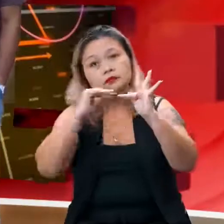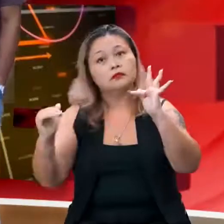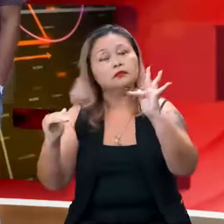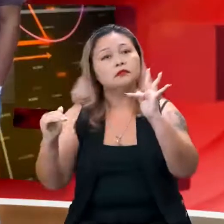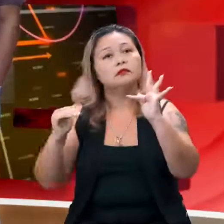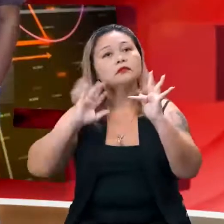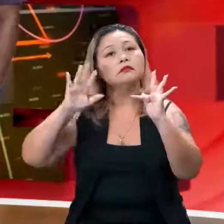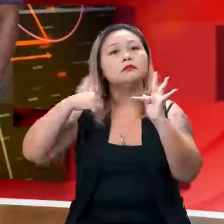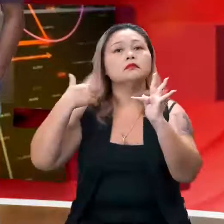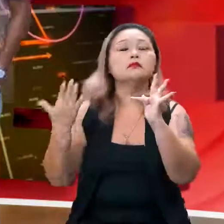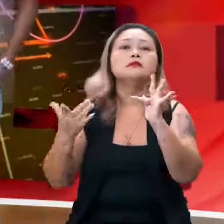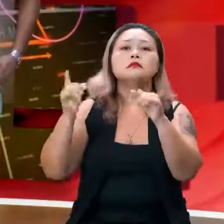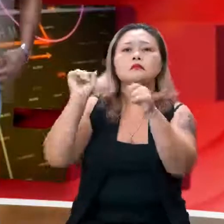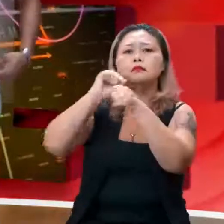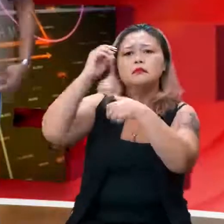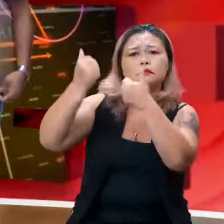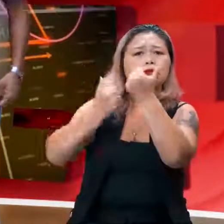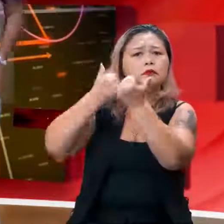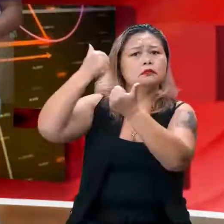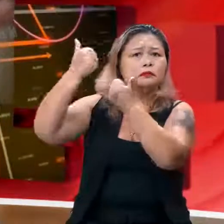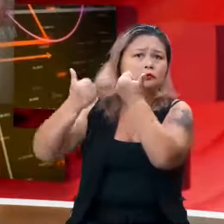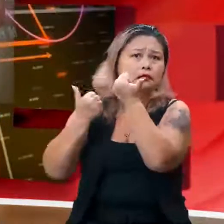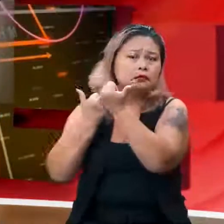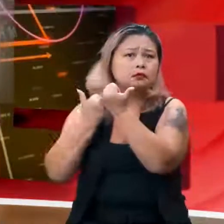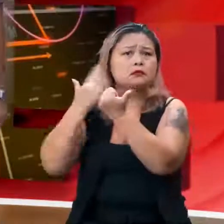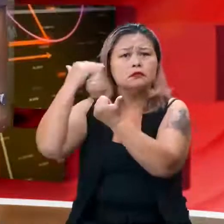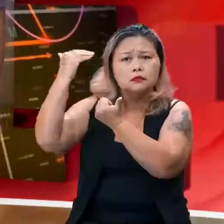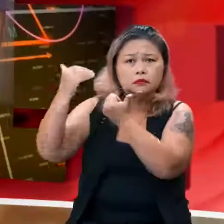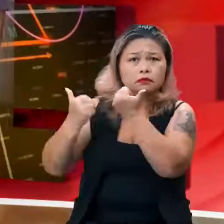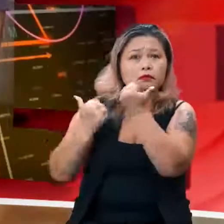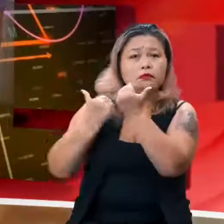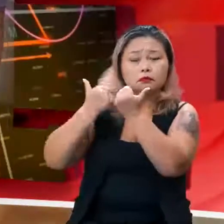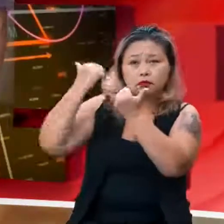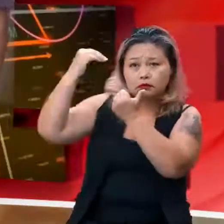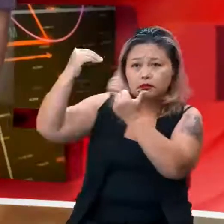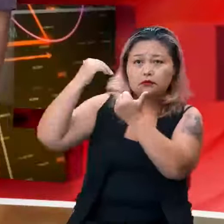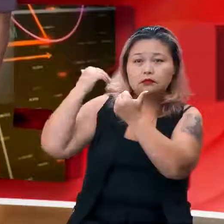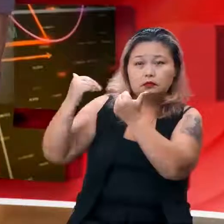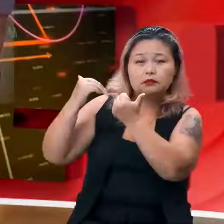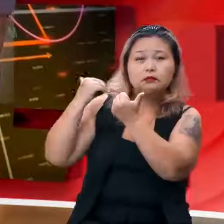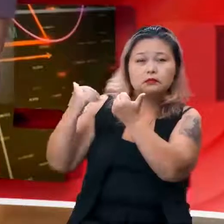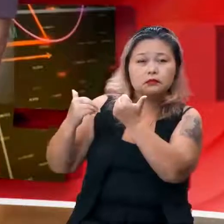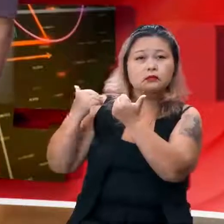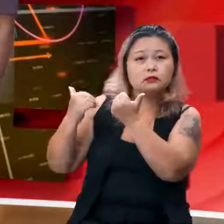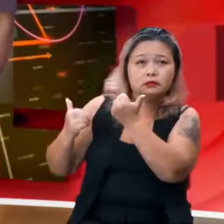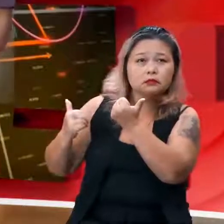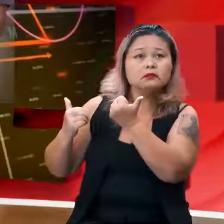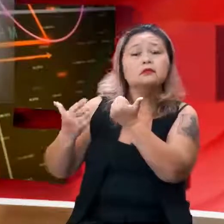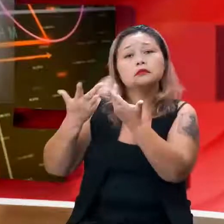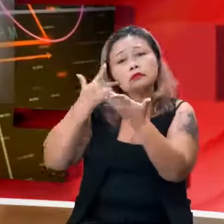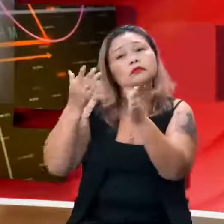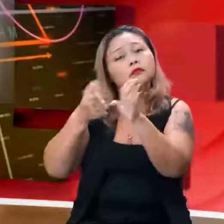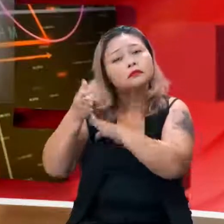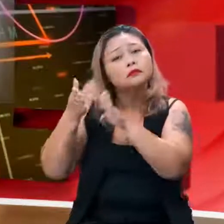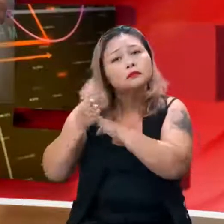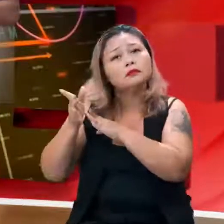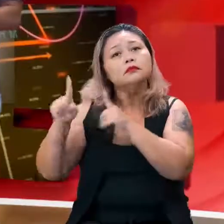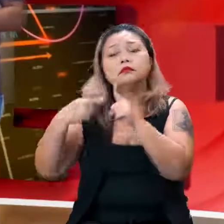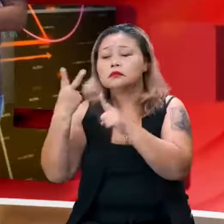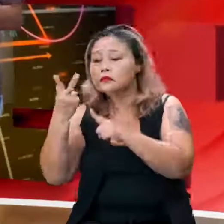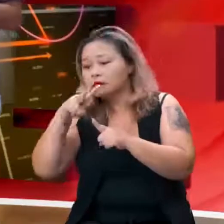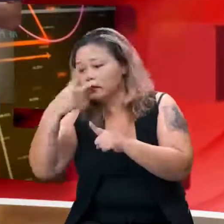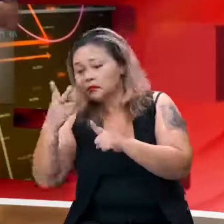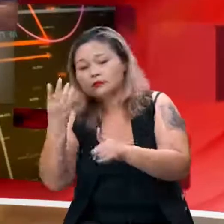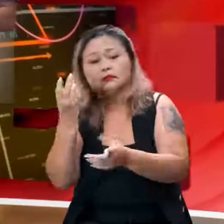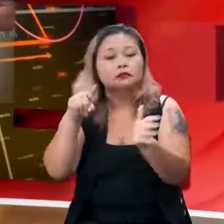claro, quem fez substituição, né? Foi fazendo F, menos 2, menos 1, que a gente sempre aconselha, 2. Dois valores negativos, o